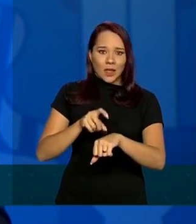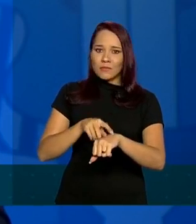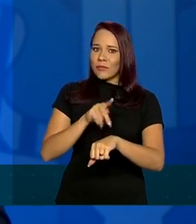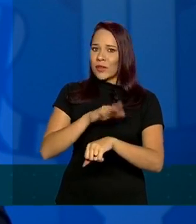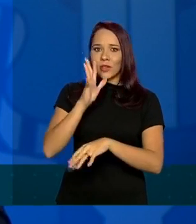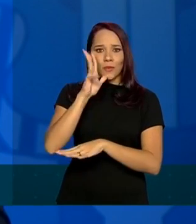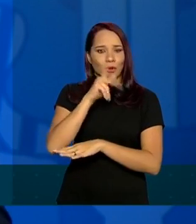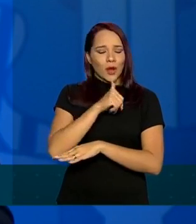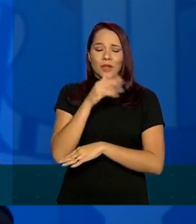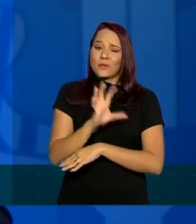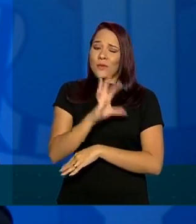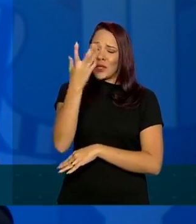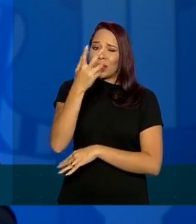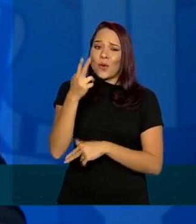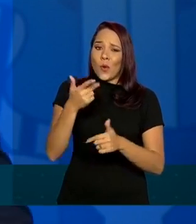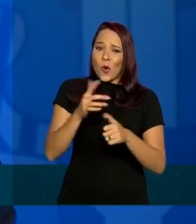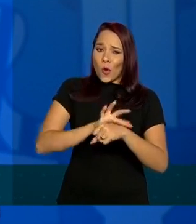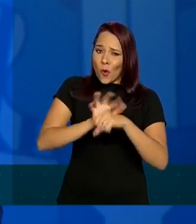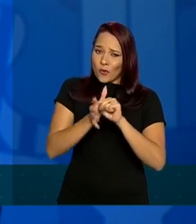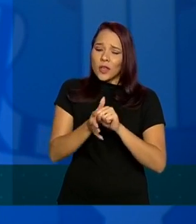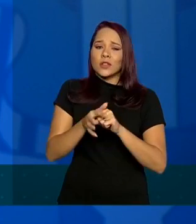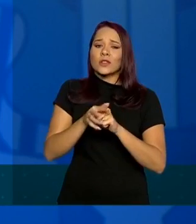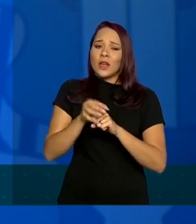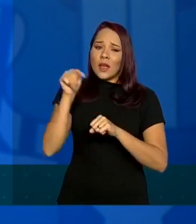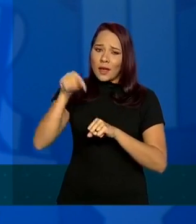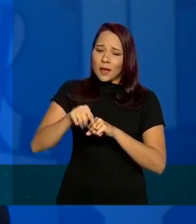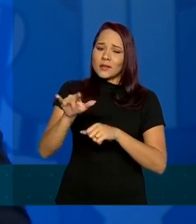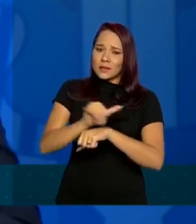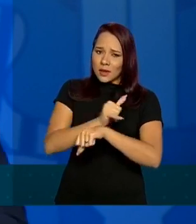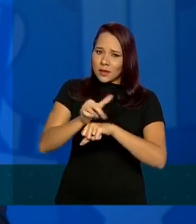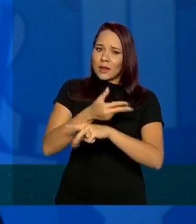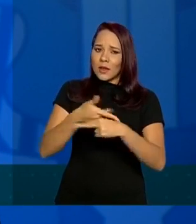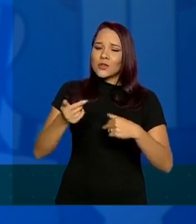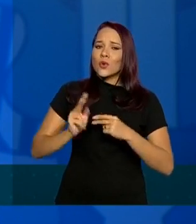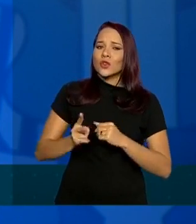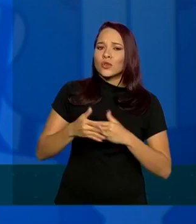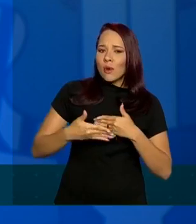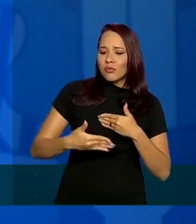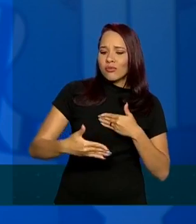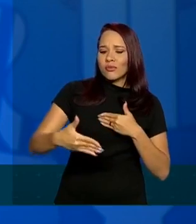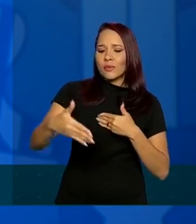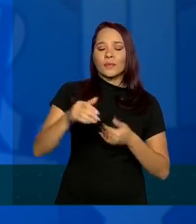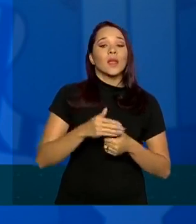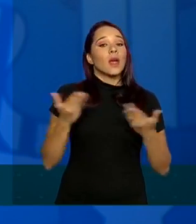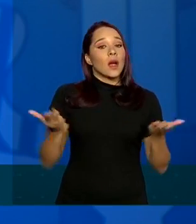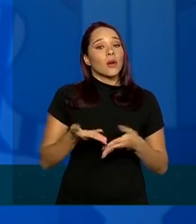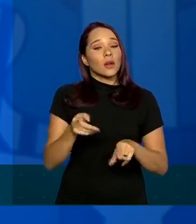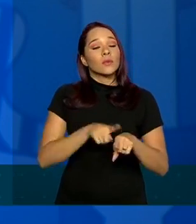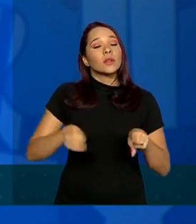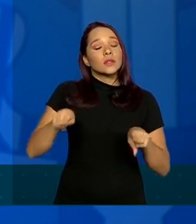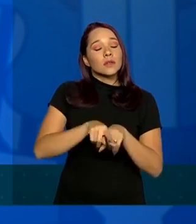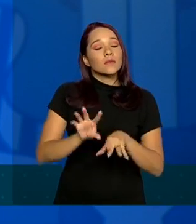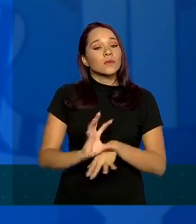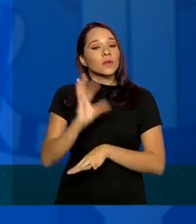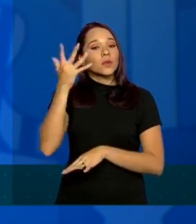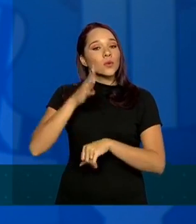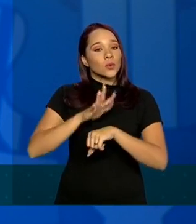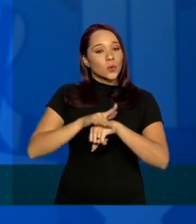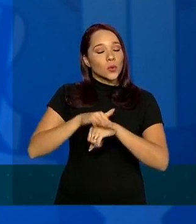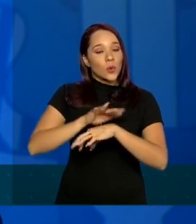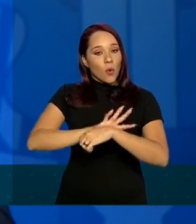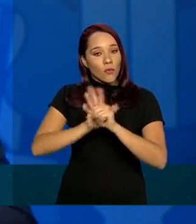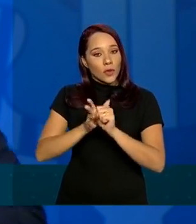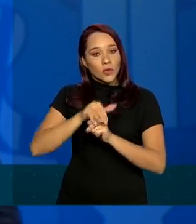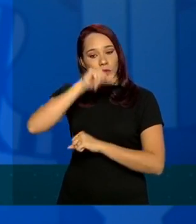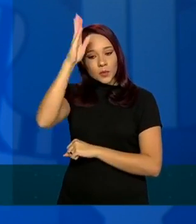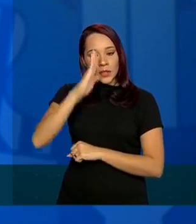situação de emergência, ela vai se perdurar ao longo do tempo. Vamos passar agora para a atualização da situação epidemiológica da COVID